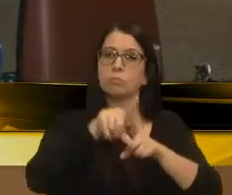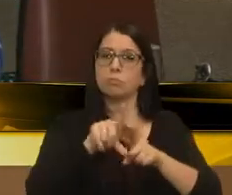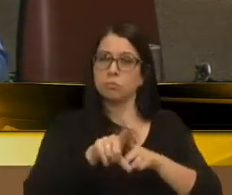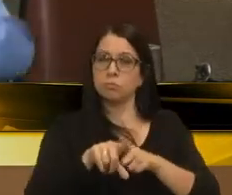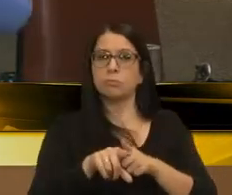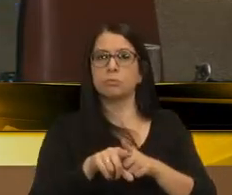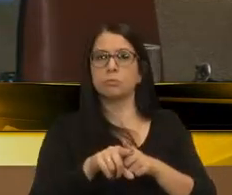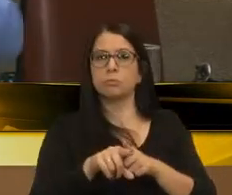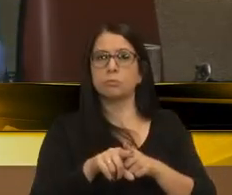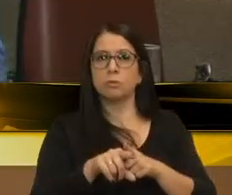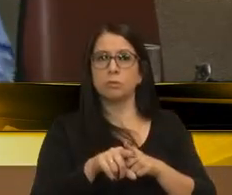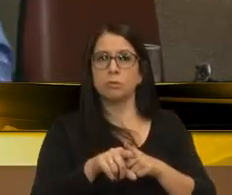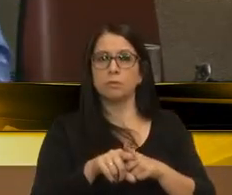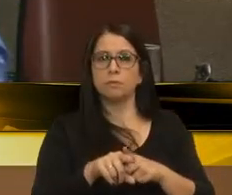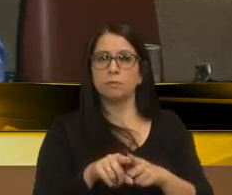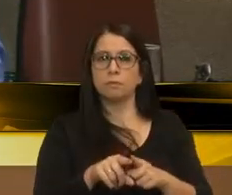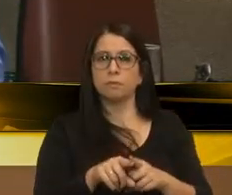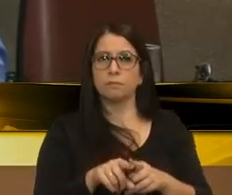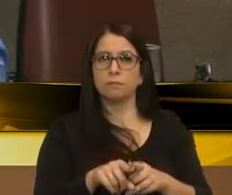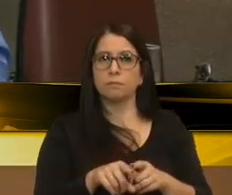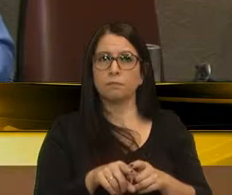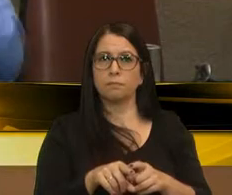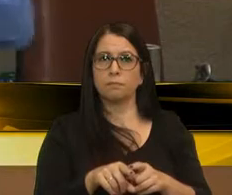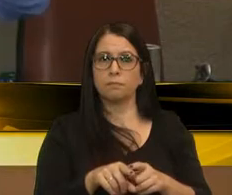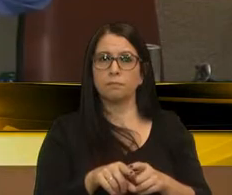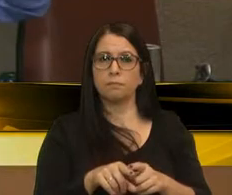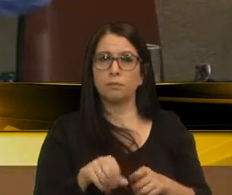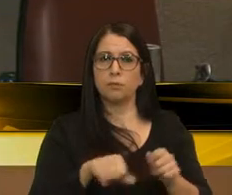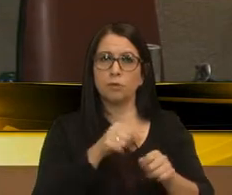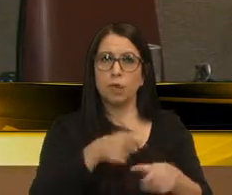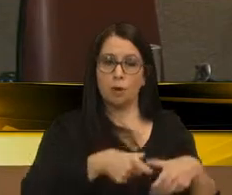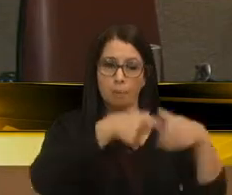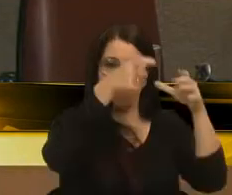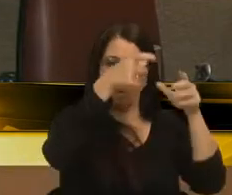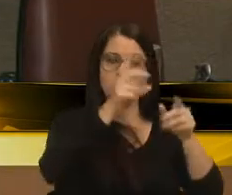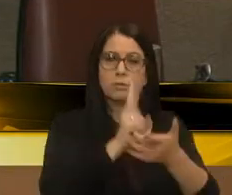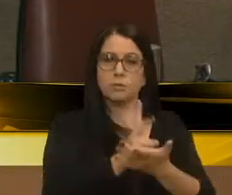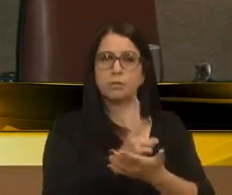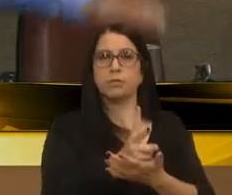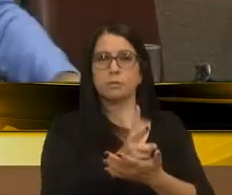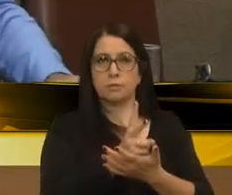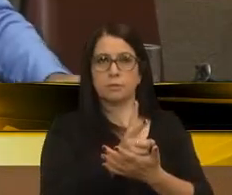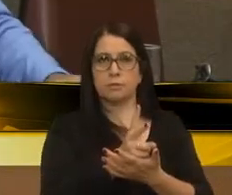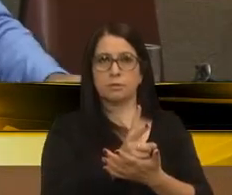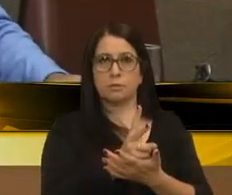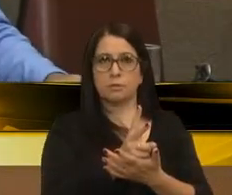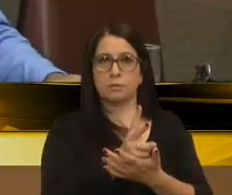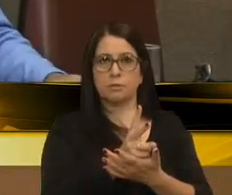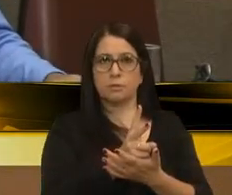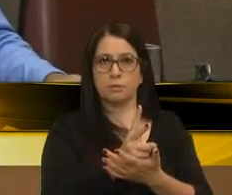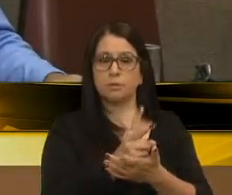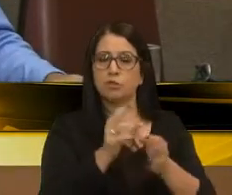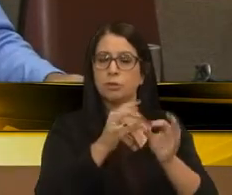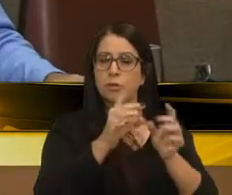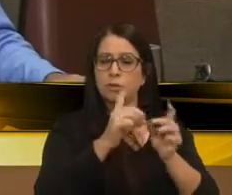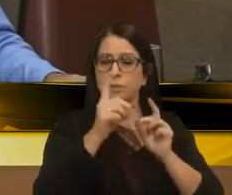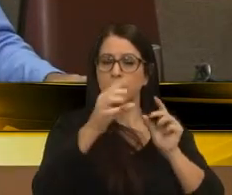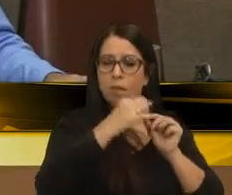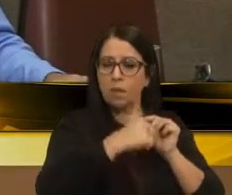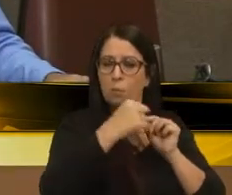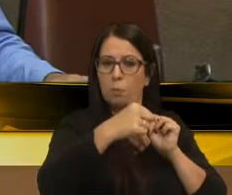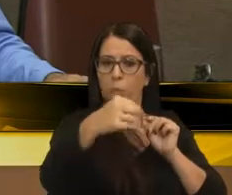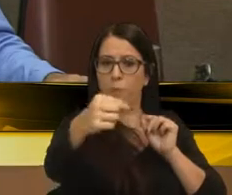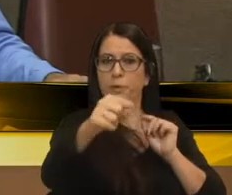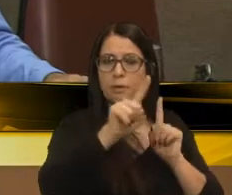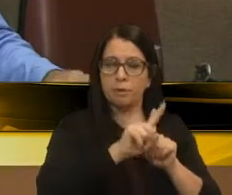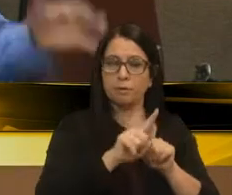fazendo linhas assim, a troca de postes é constante, sim, de longa distância. Então,